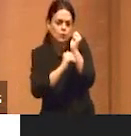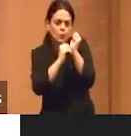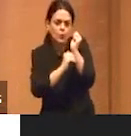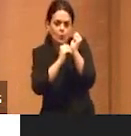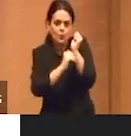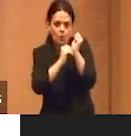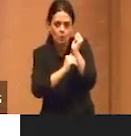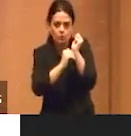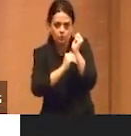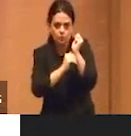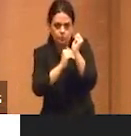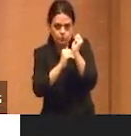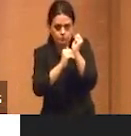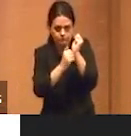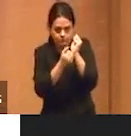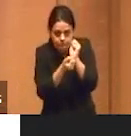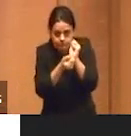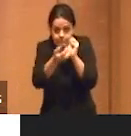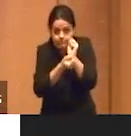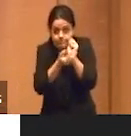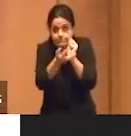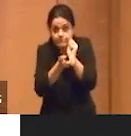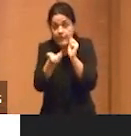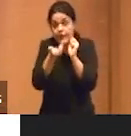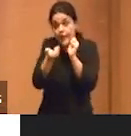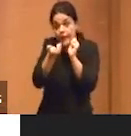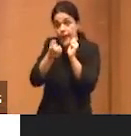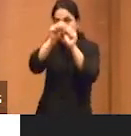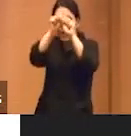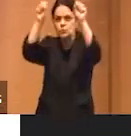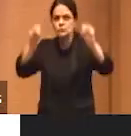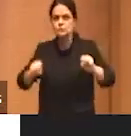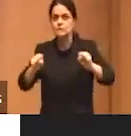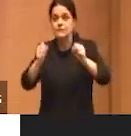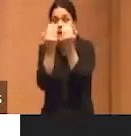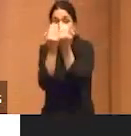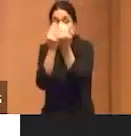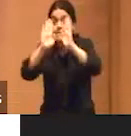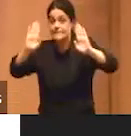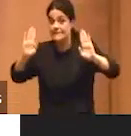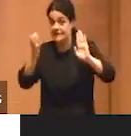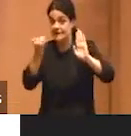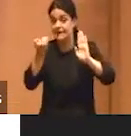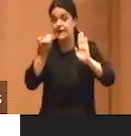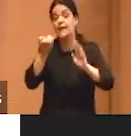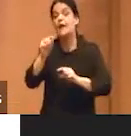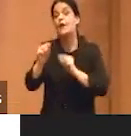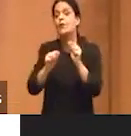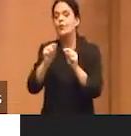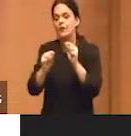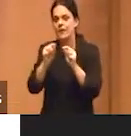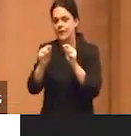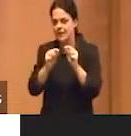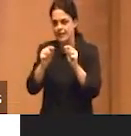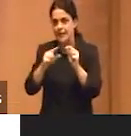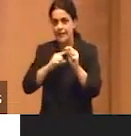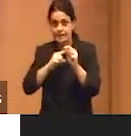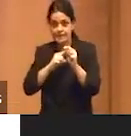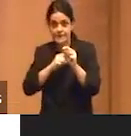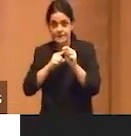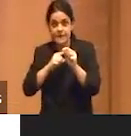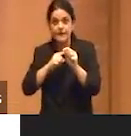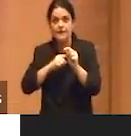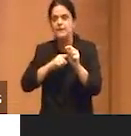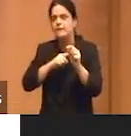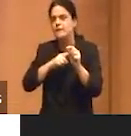troianos, então eles querem abrir o sistema a partir de dentro, gerando passagens laterais, zonas